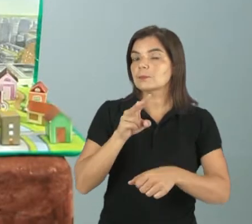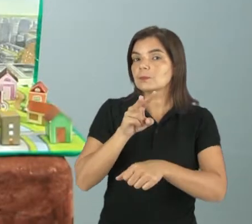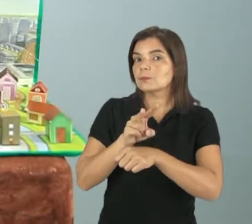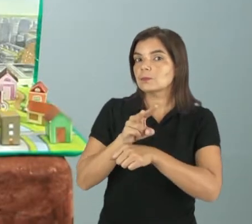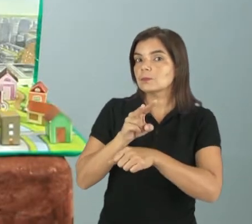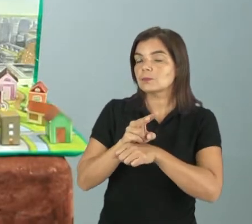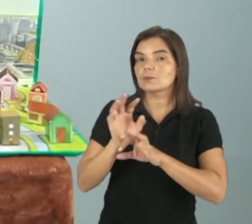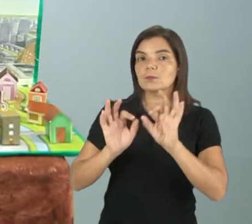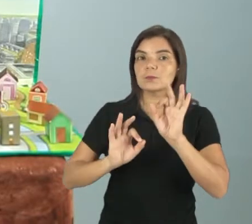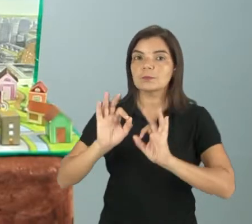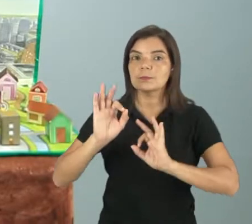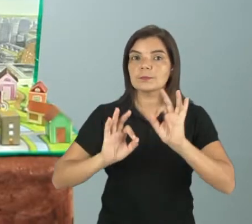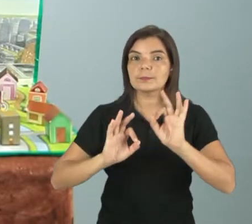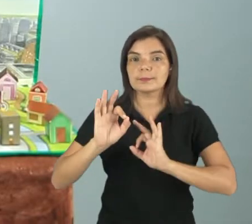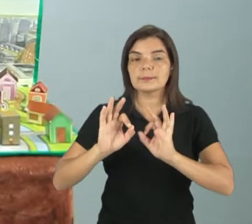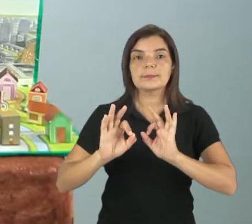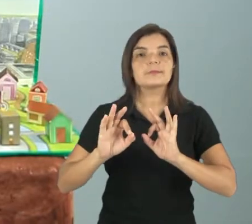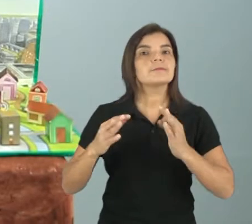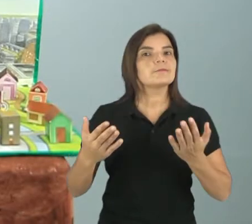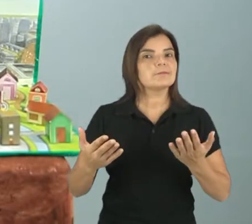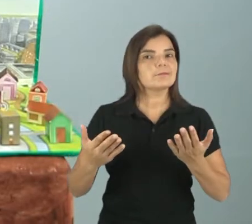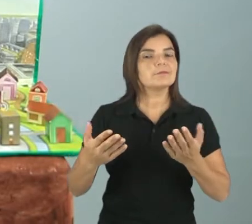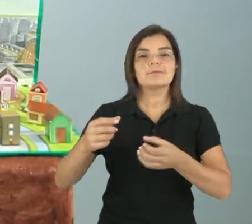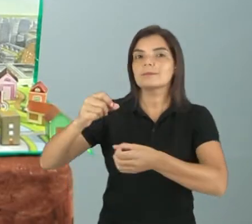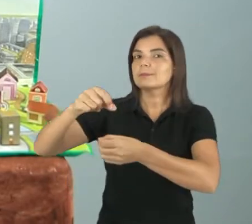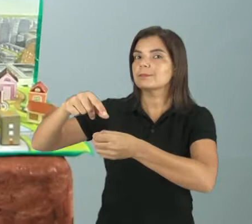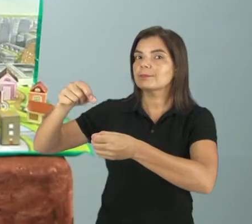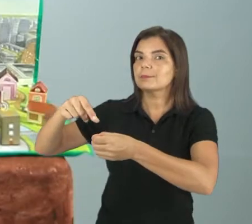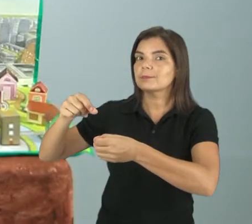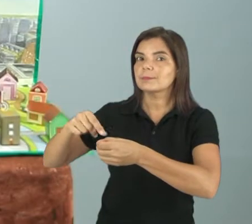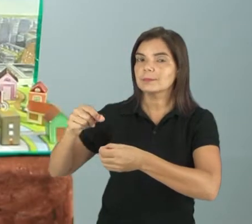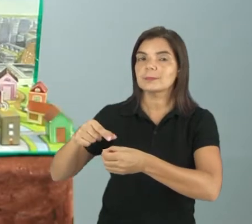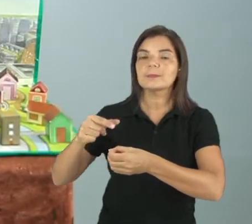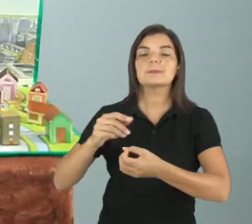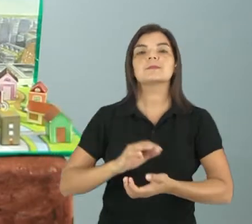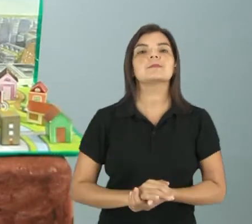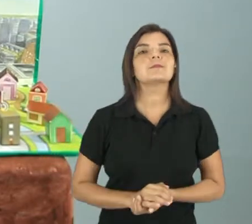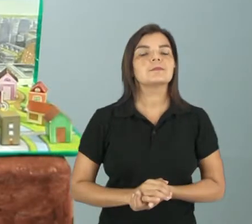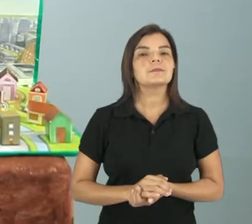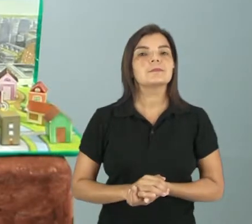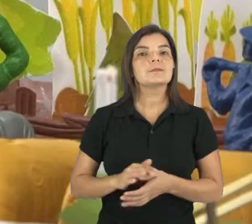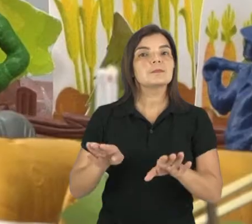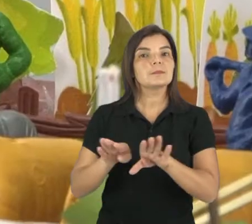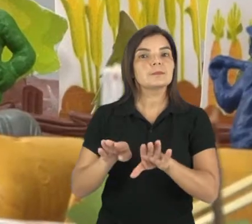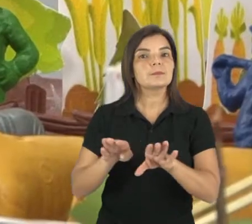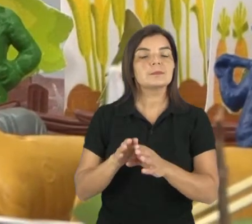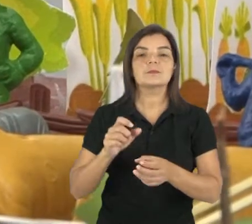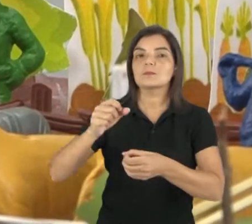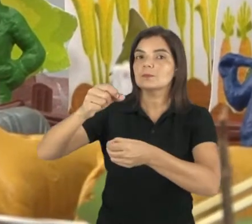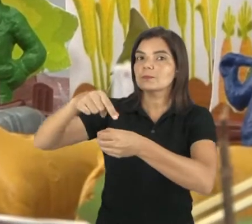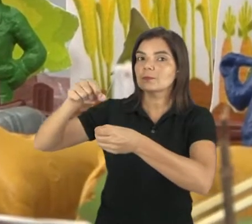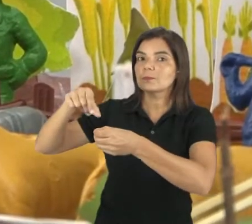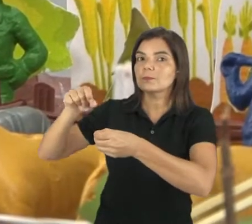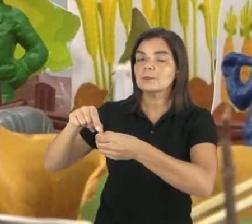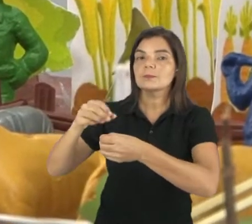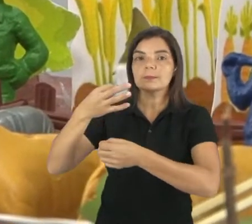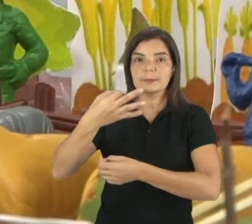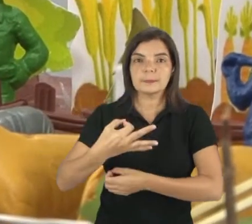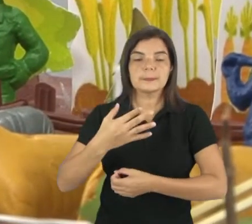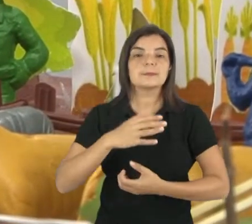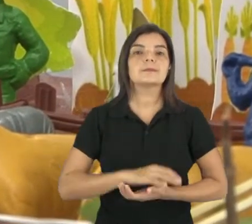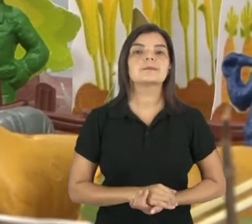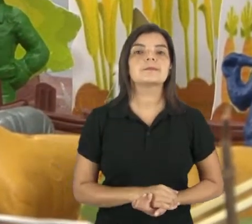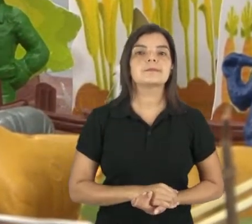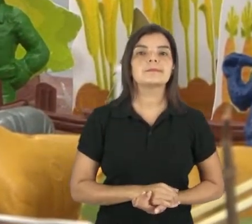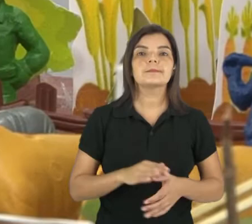estão preparados, né, para ir para as plantações, para cultivar as plantações, certinho?